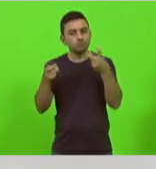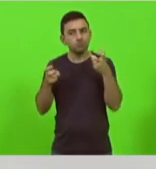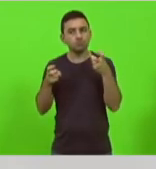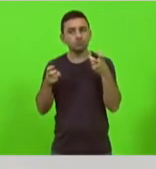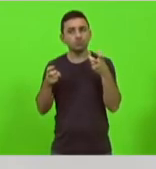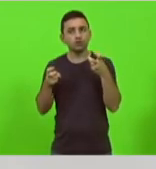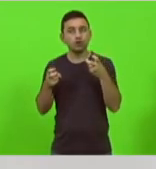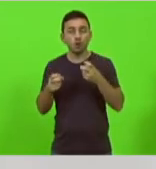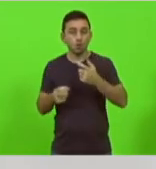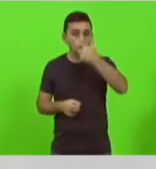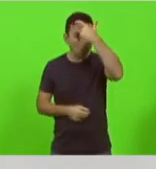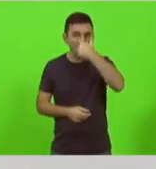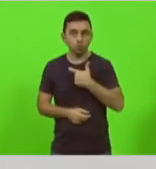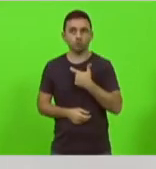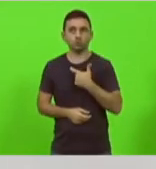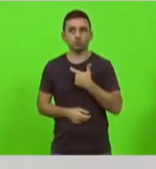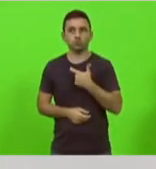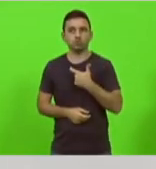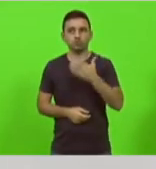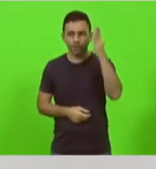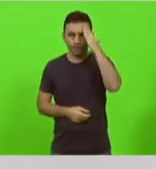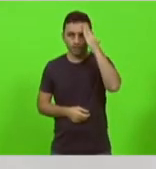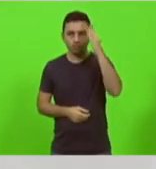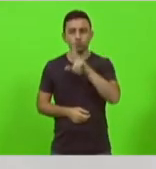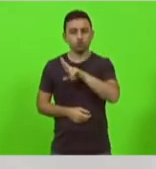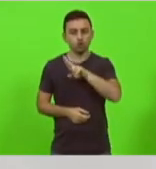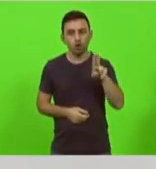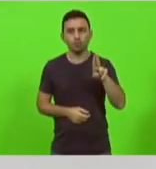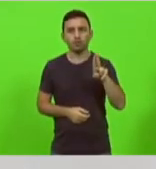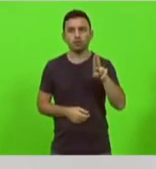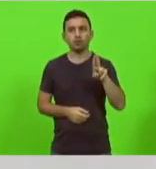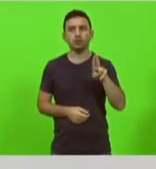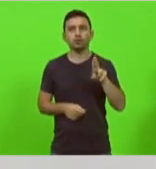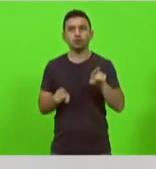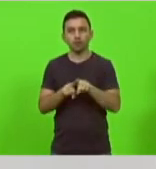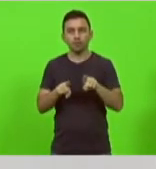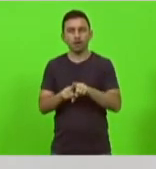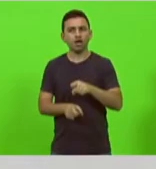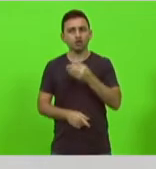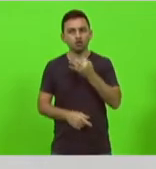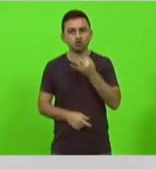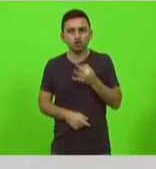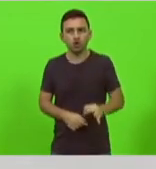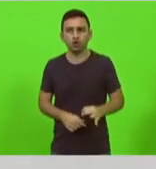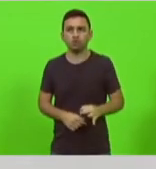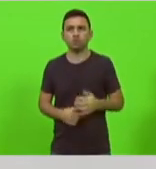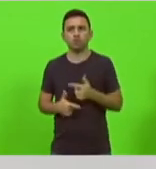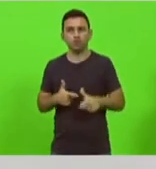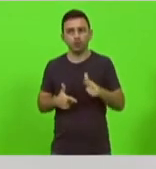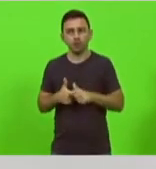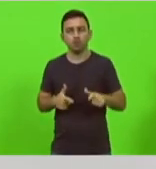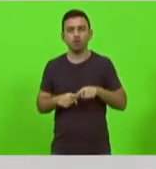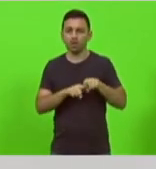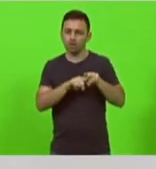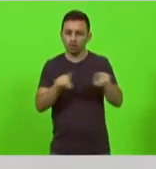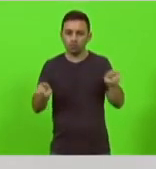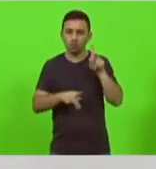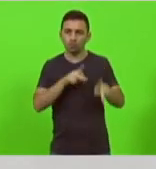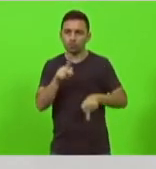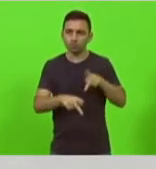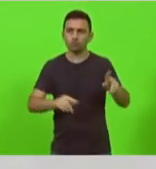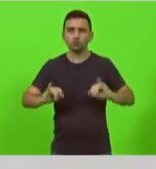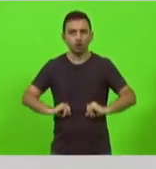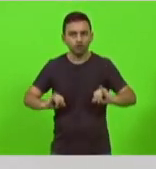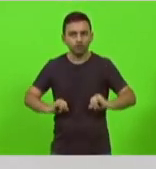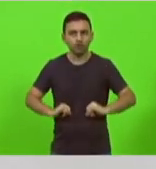rostos saberão os nomes e saberão as dores desses catarinenses que estão sofrendo